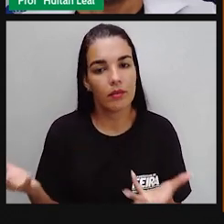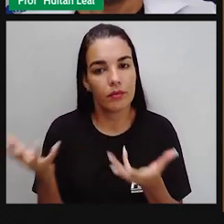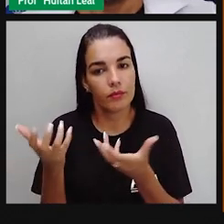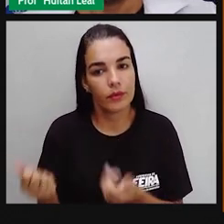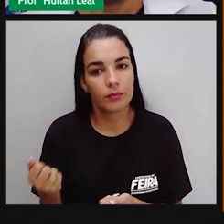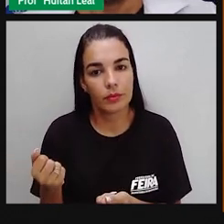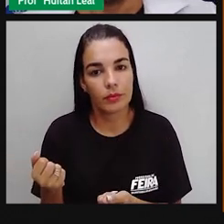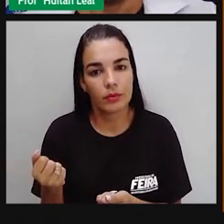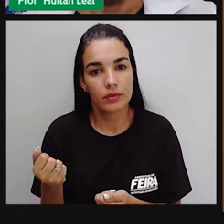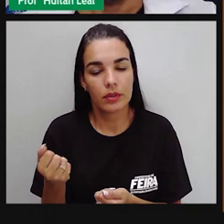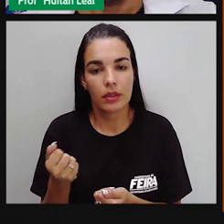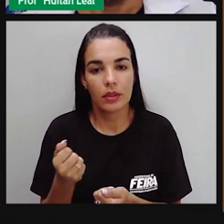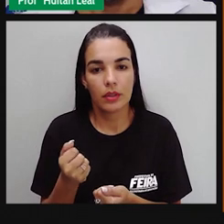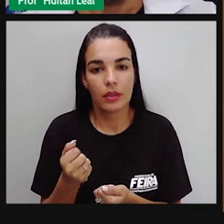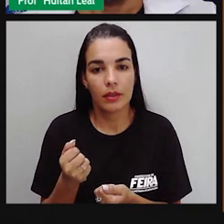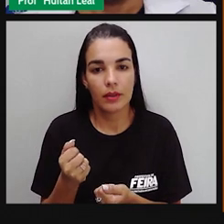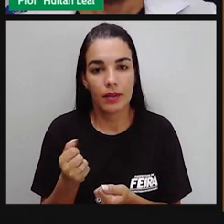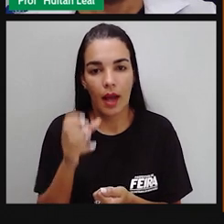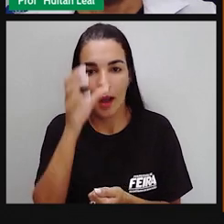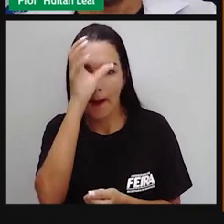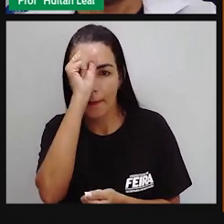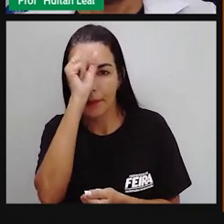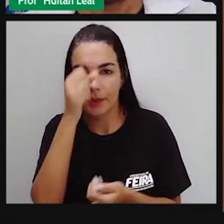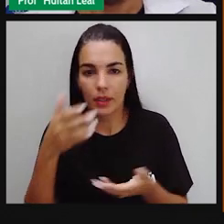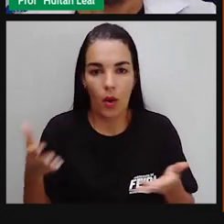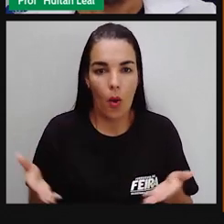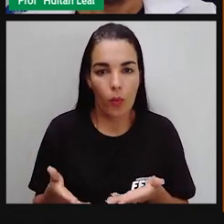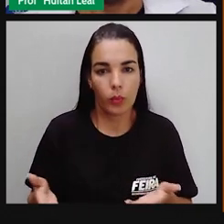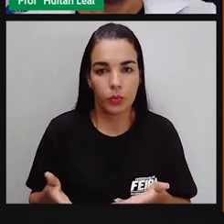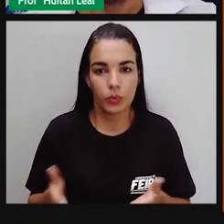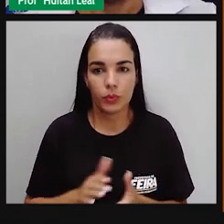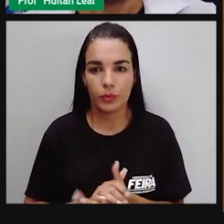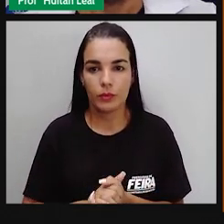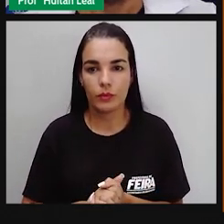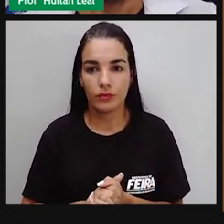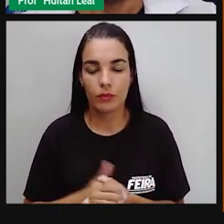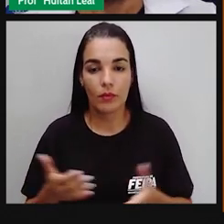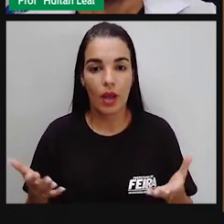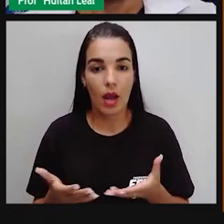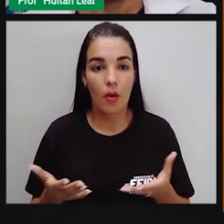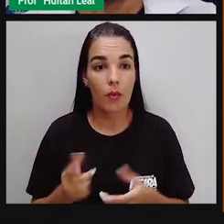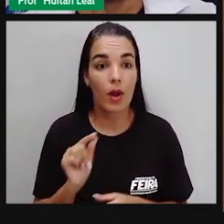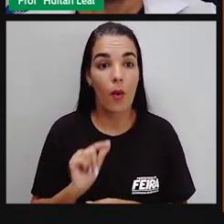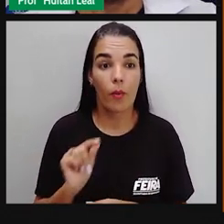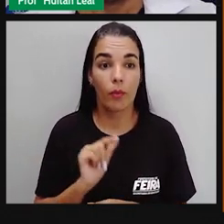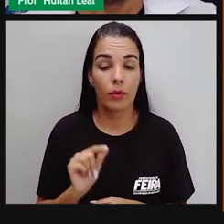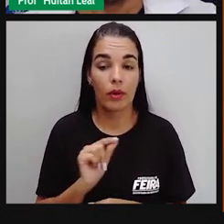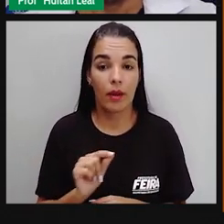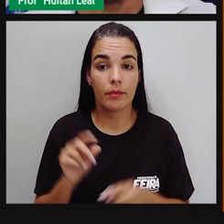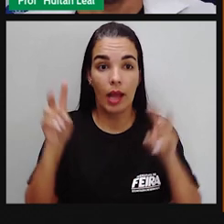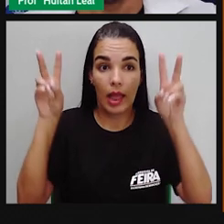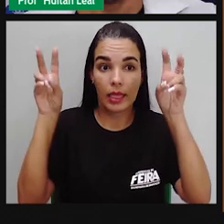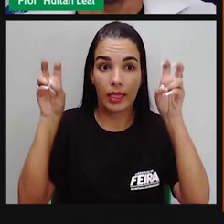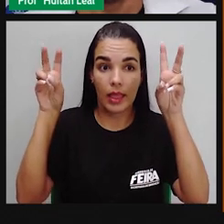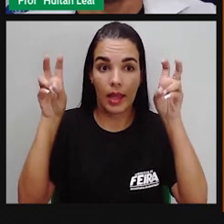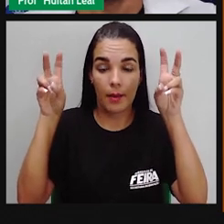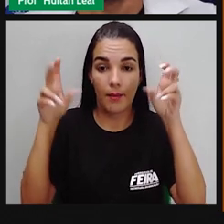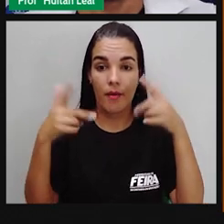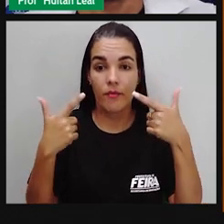aprender hoje. Qual o tema principal da nossa aula?